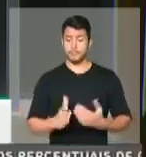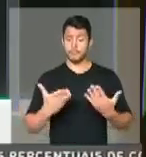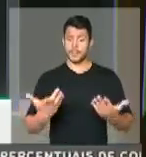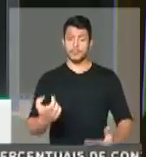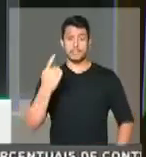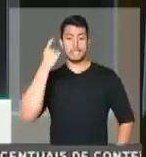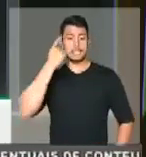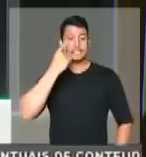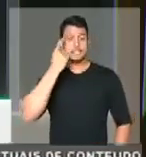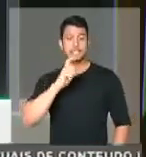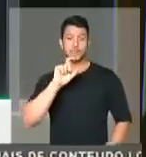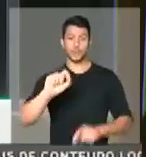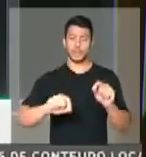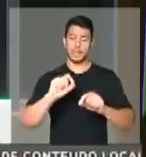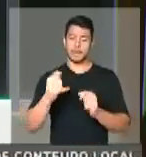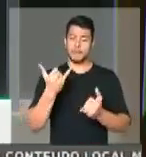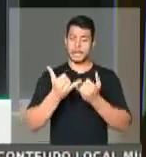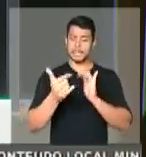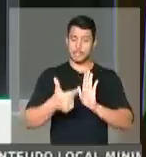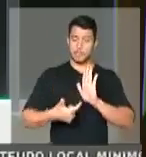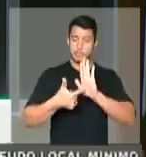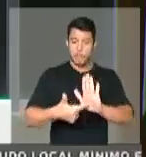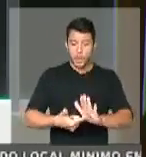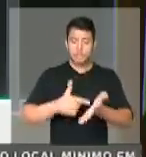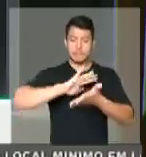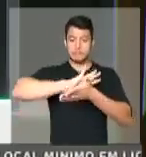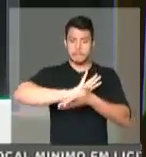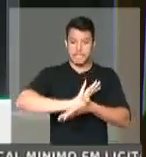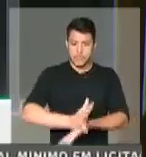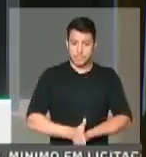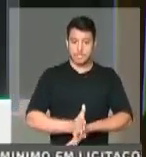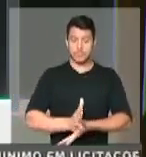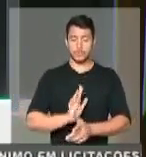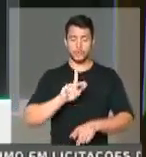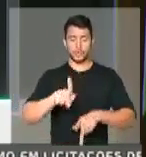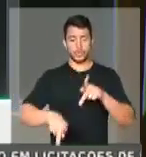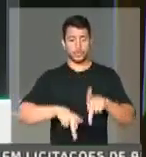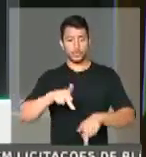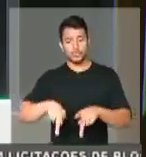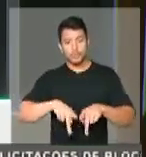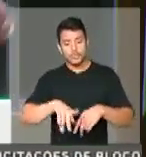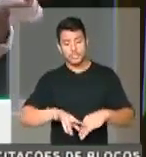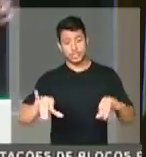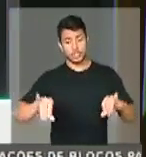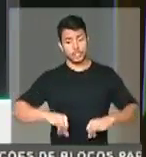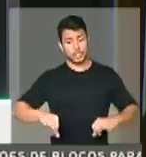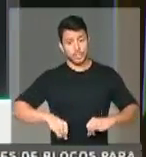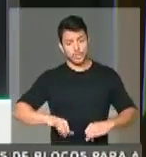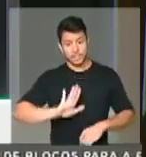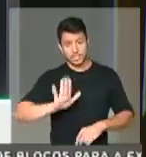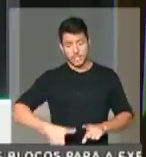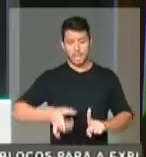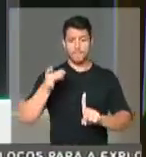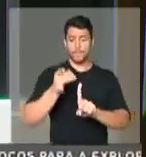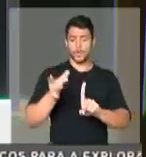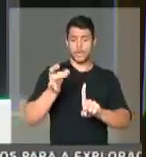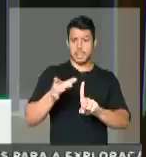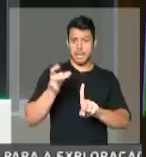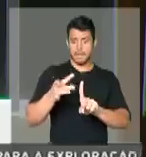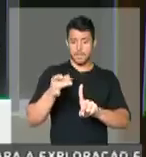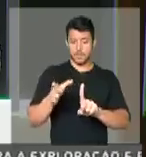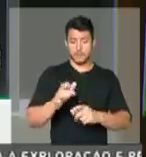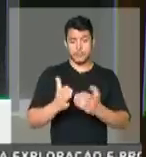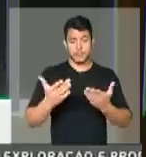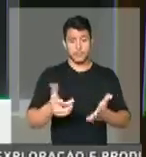vez, demonstrar o seu preconceito e o seu ódio com uma população que é tão vulnerável, que, inclusive, através de uma pesquisa feita